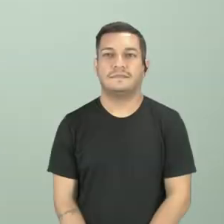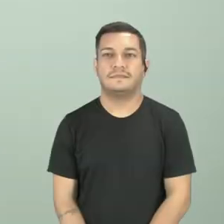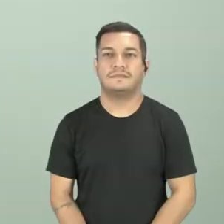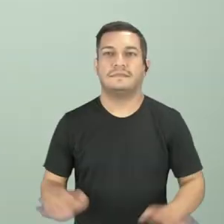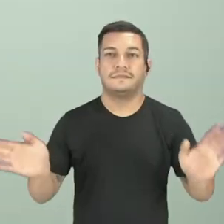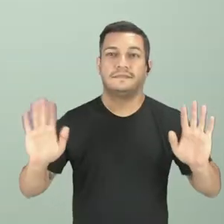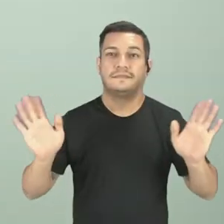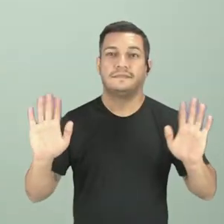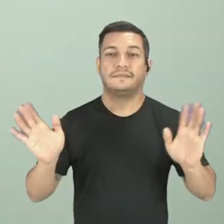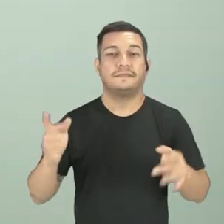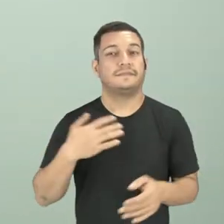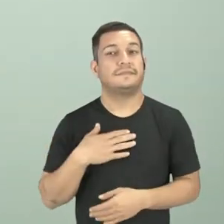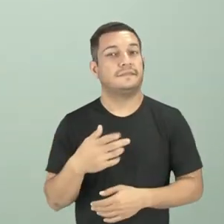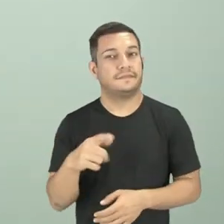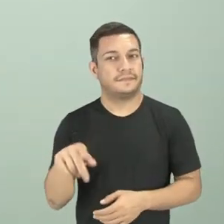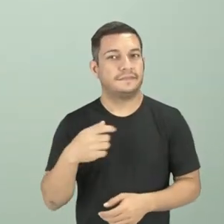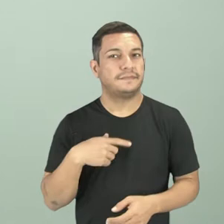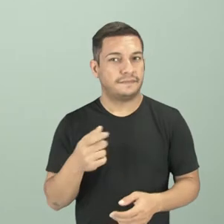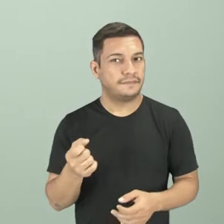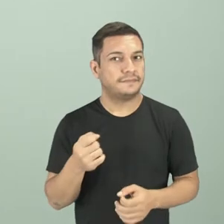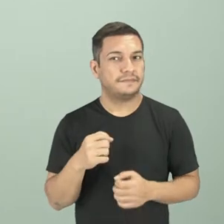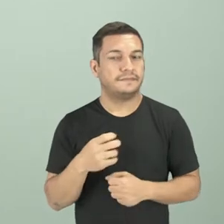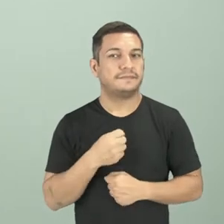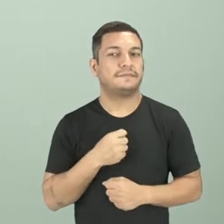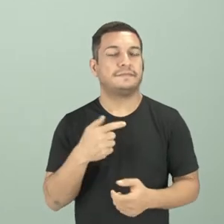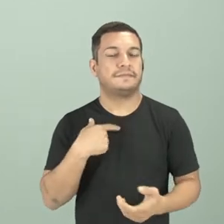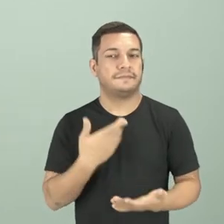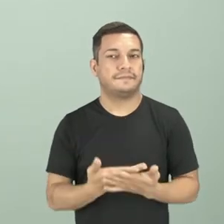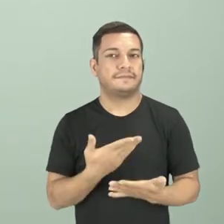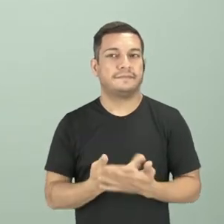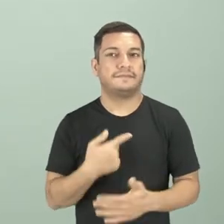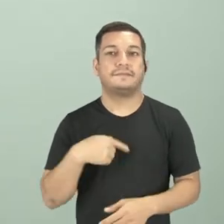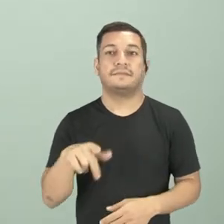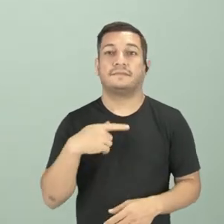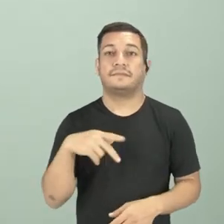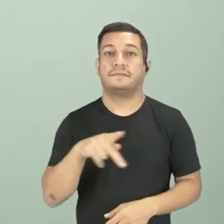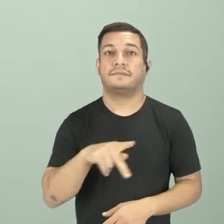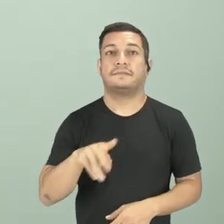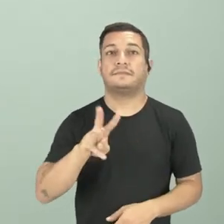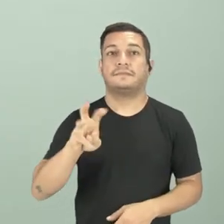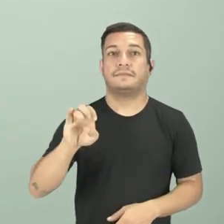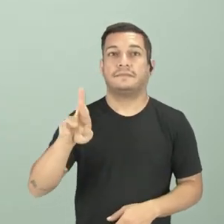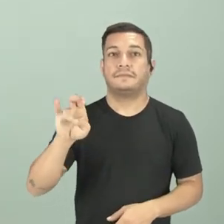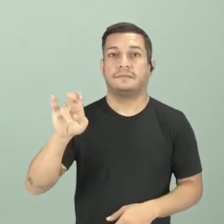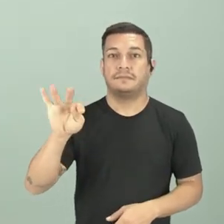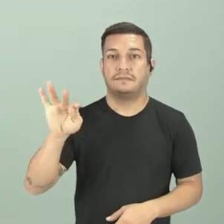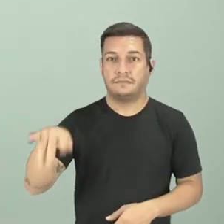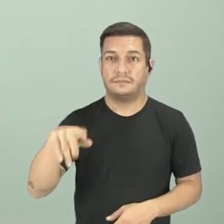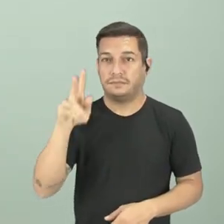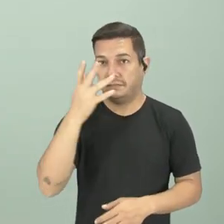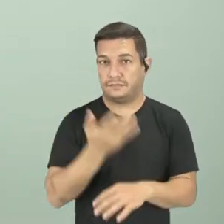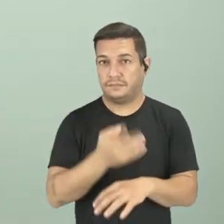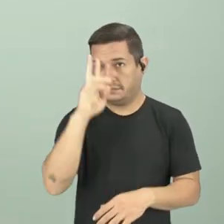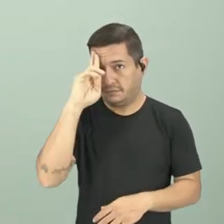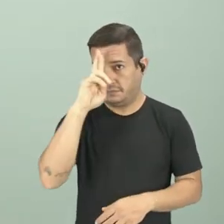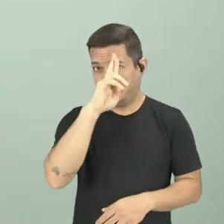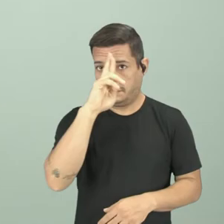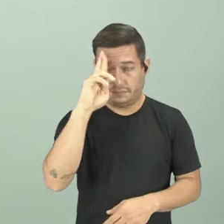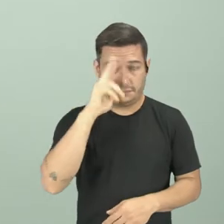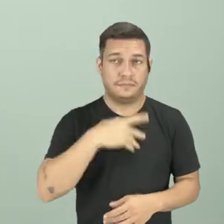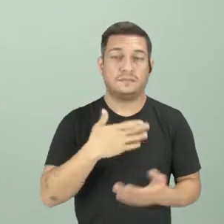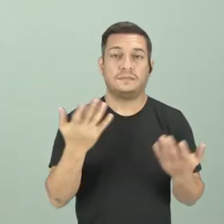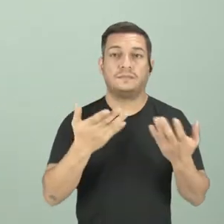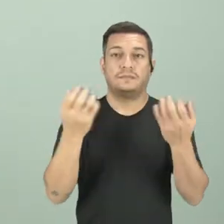Olá, queridos, preparados para mais uma aula? Eu espero que sim. Aqui é o professor Weber de História e hoje iremos falar em um